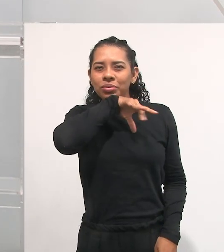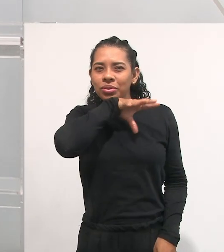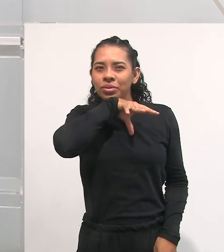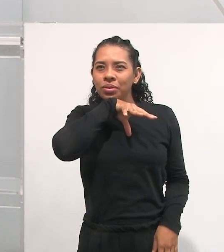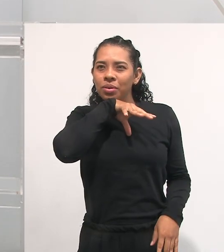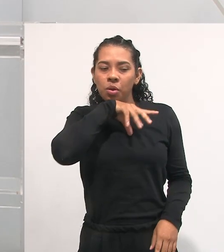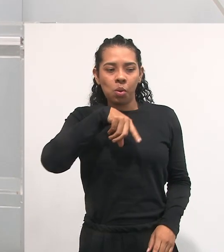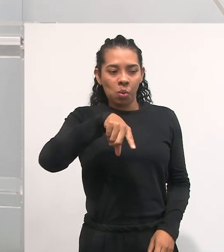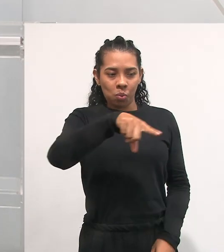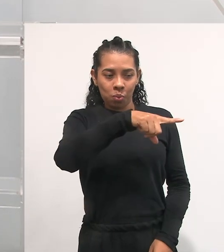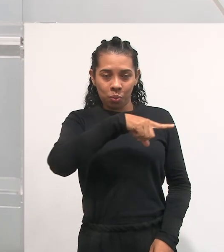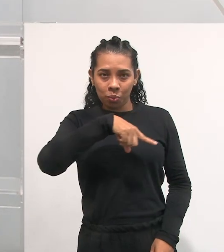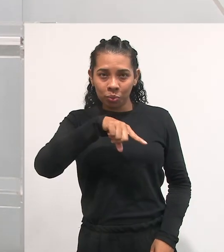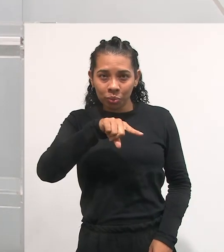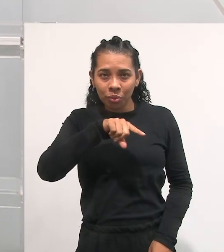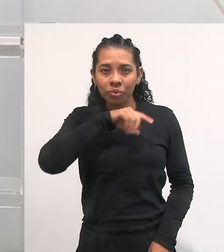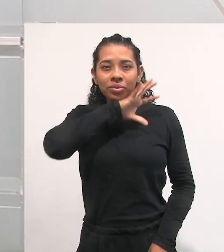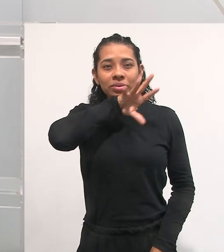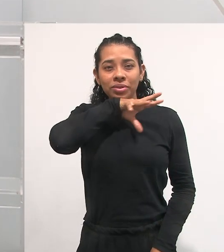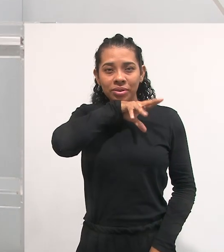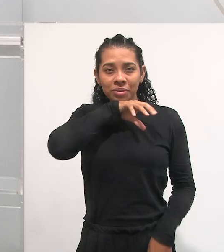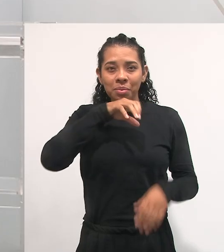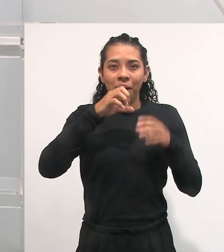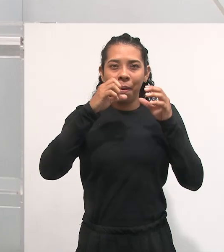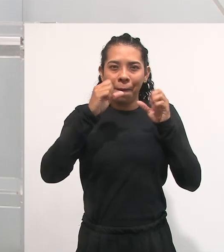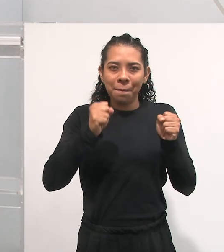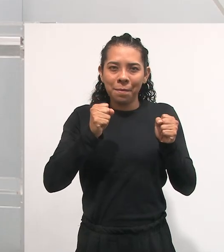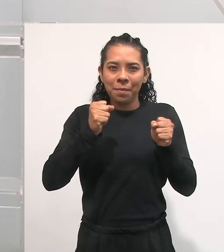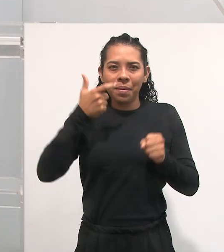têm as mesmas condições para subir na árvore?